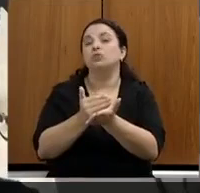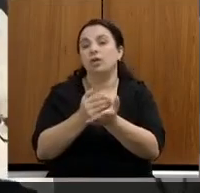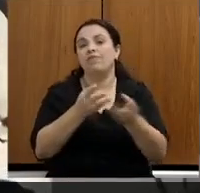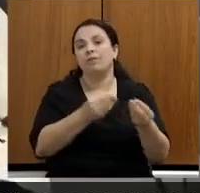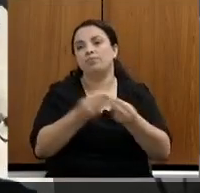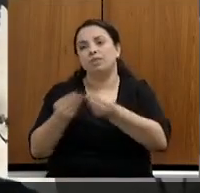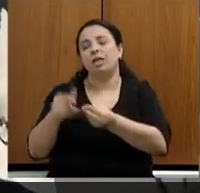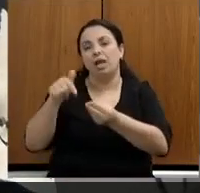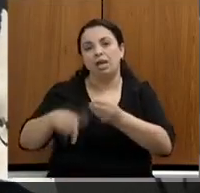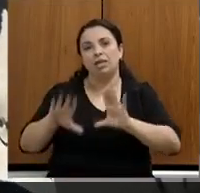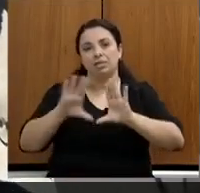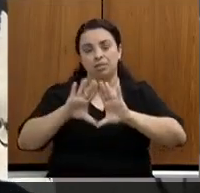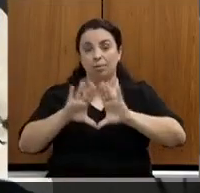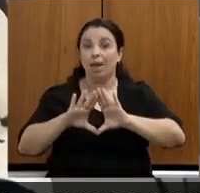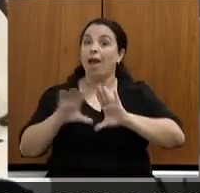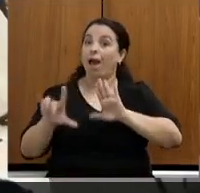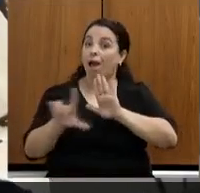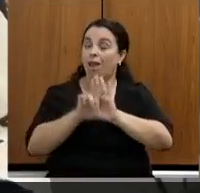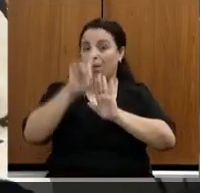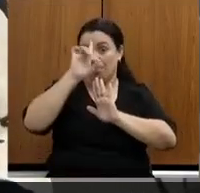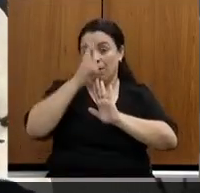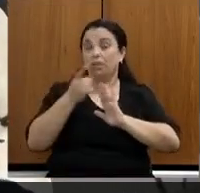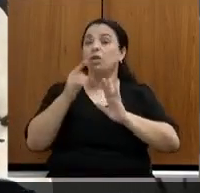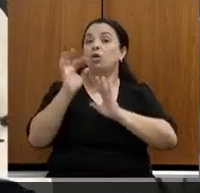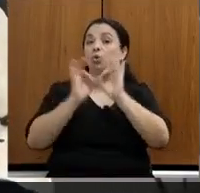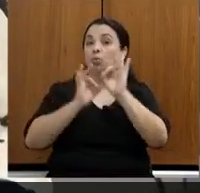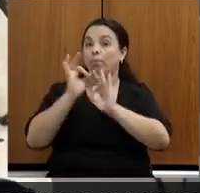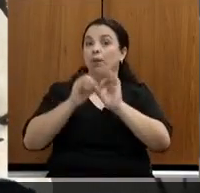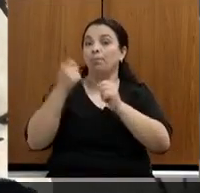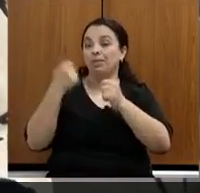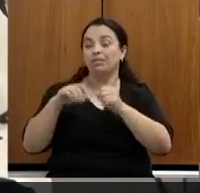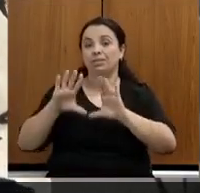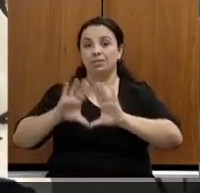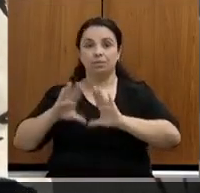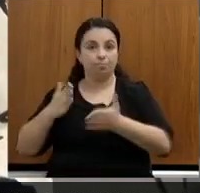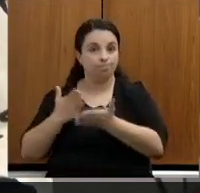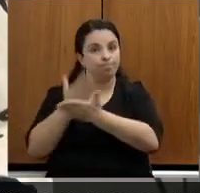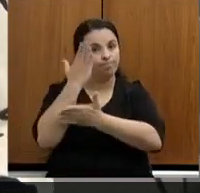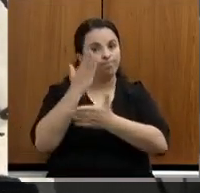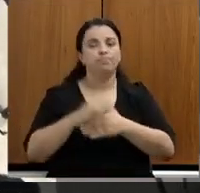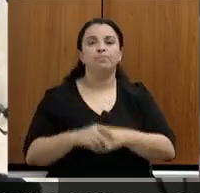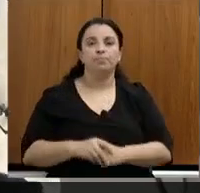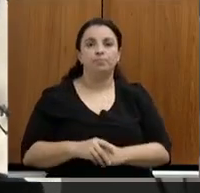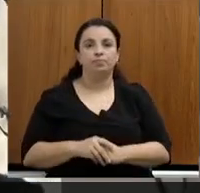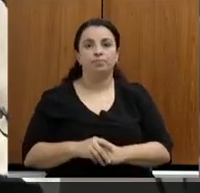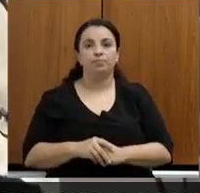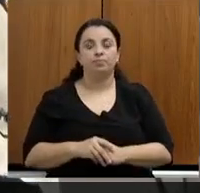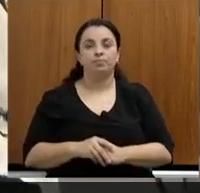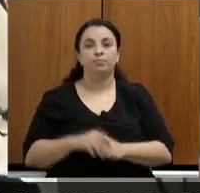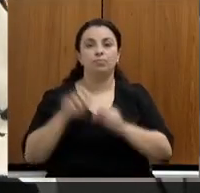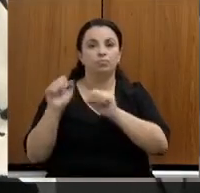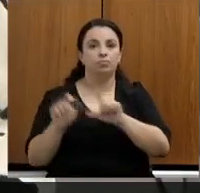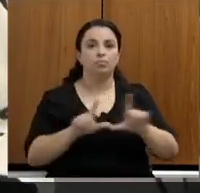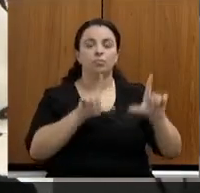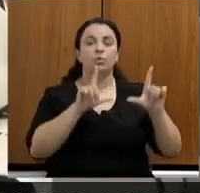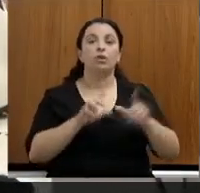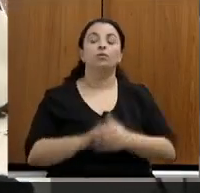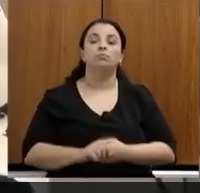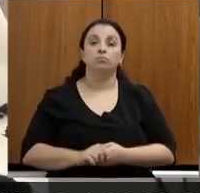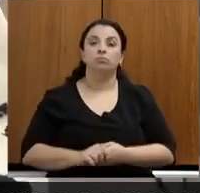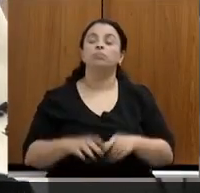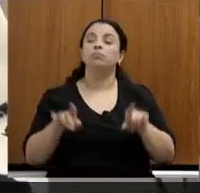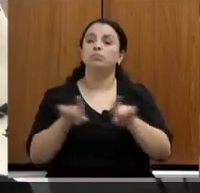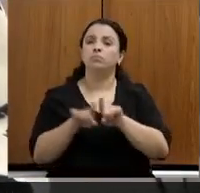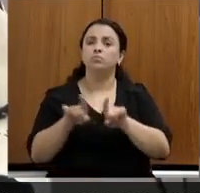determina que o plano deve ser aprovado por essa Assembleia. Por favor. Um outro ponto de